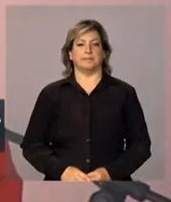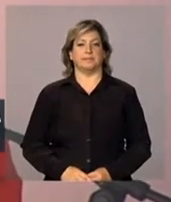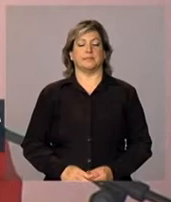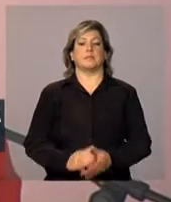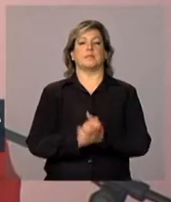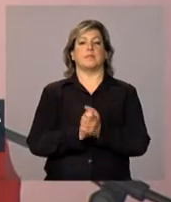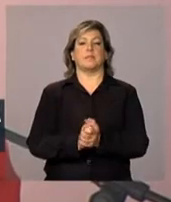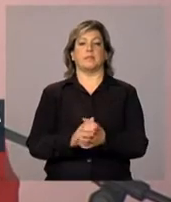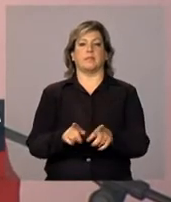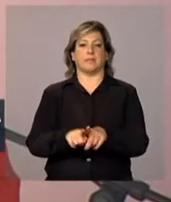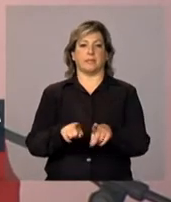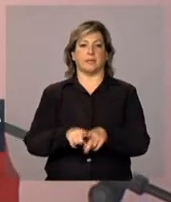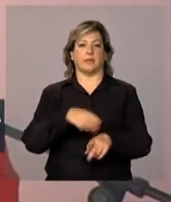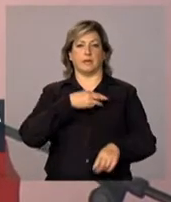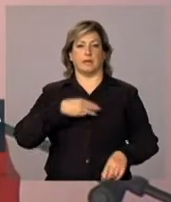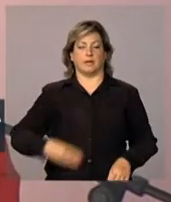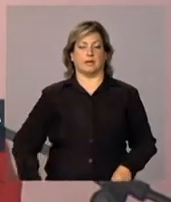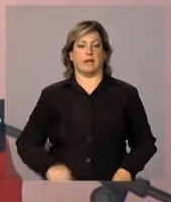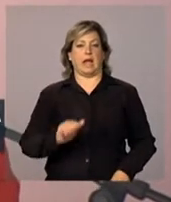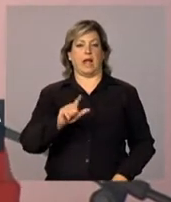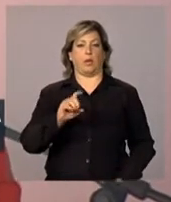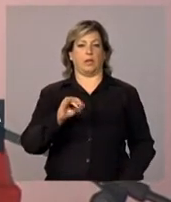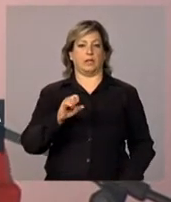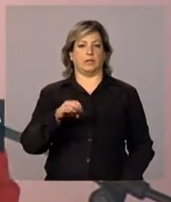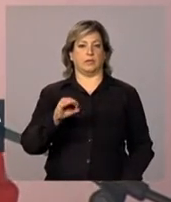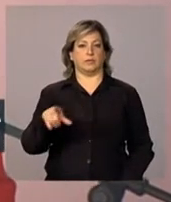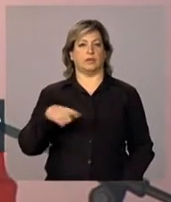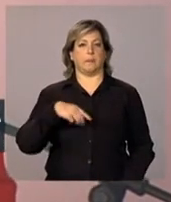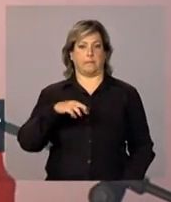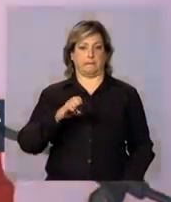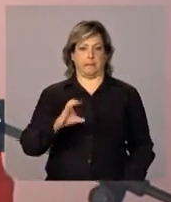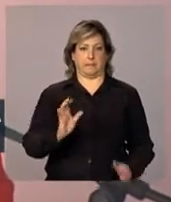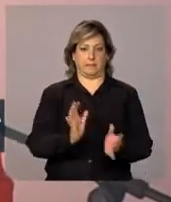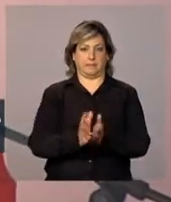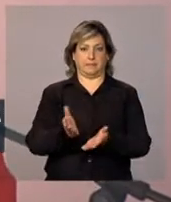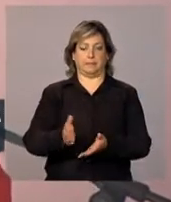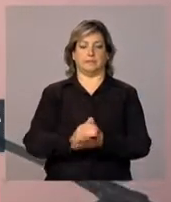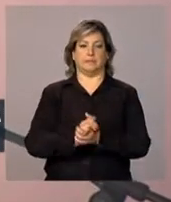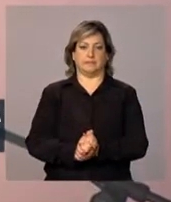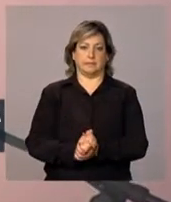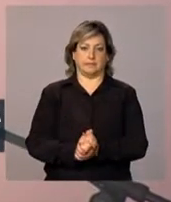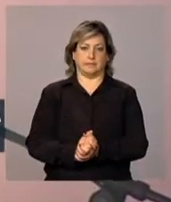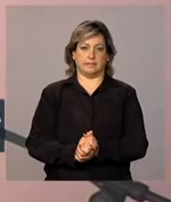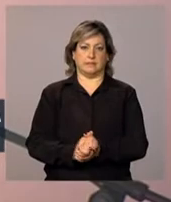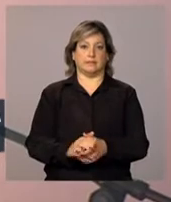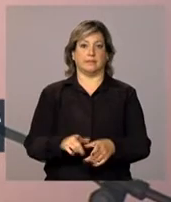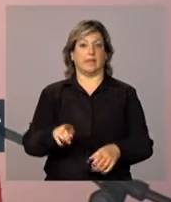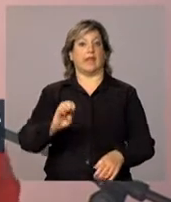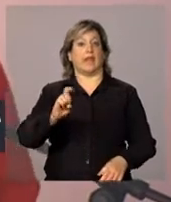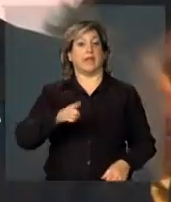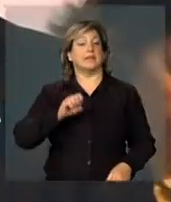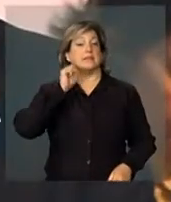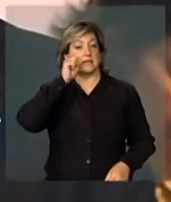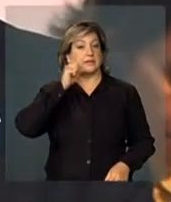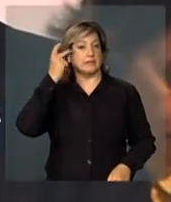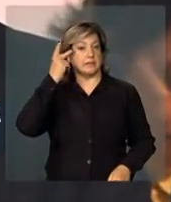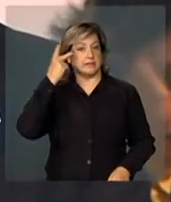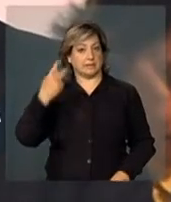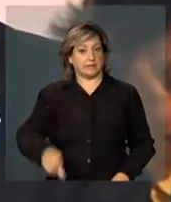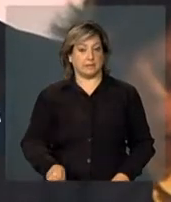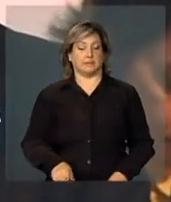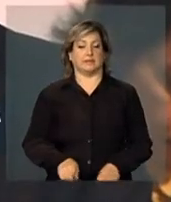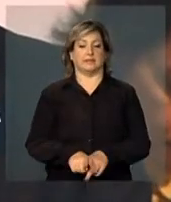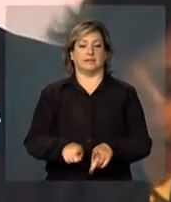Cumprimentar o ministro Aloysio Mercadante, ministro da Educação, ex-senador por São Paulo